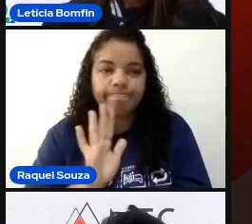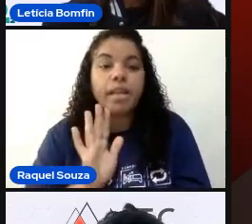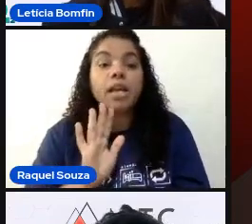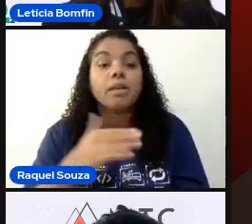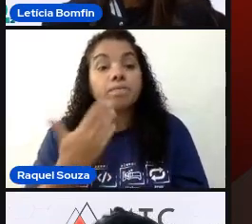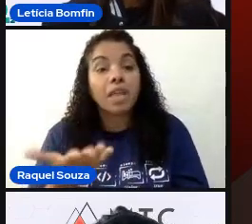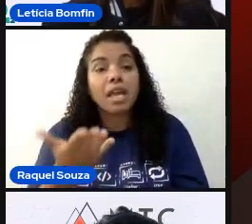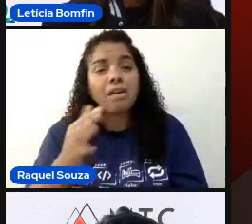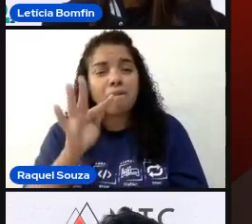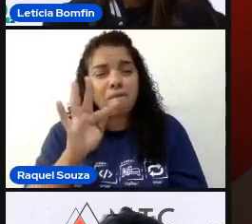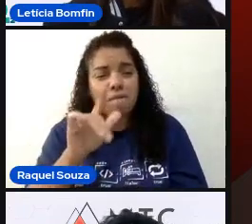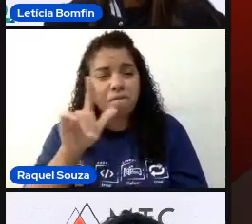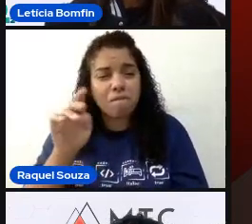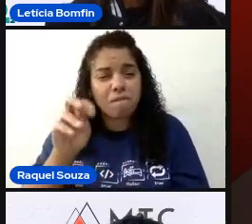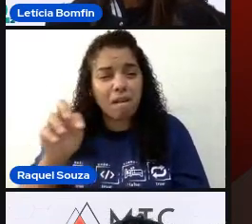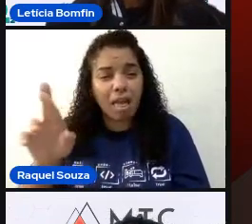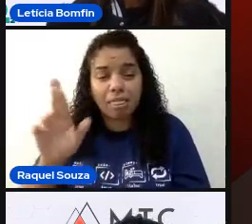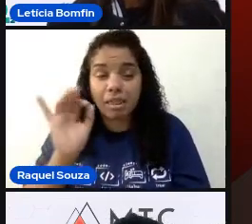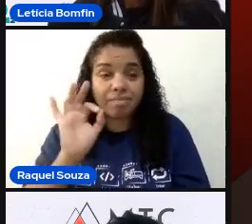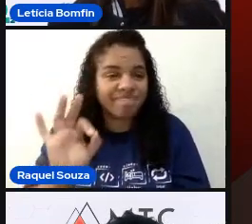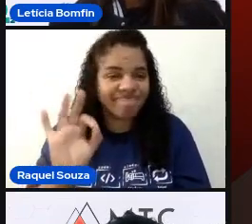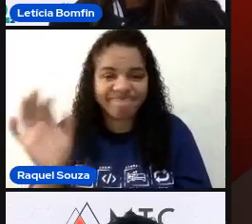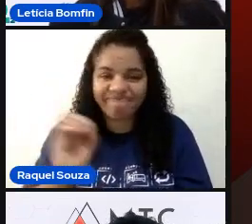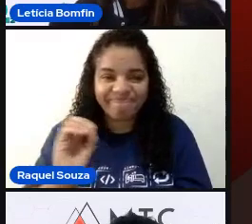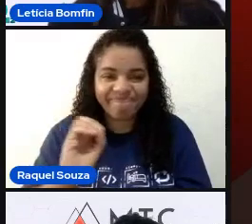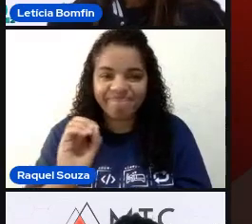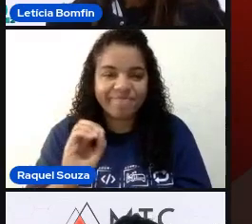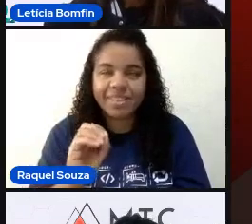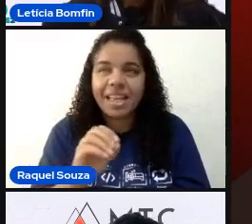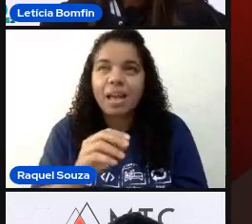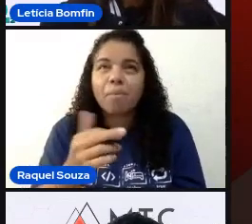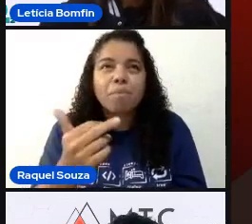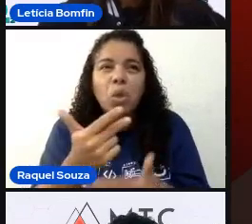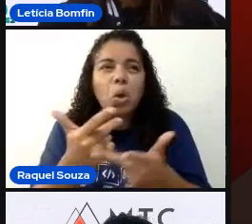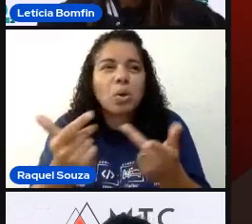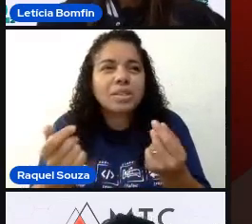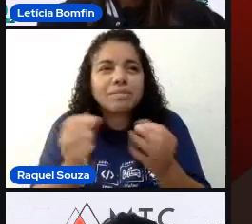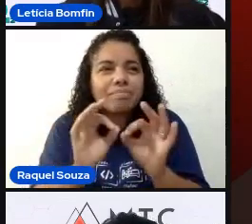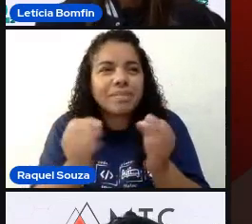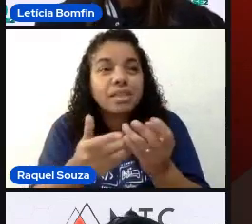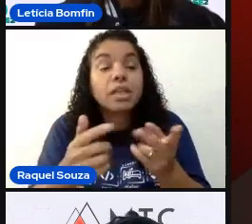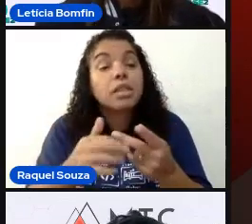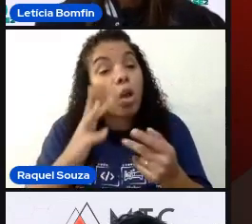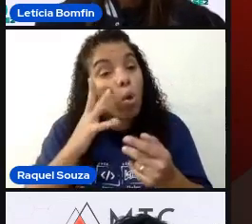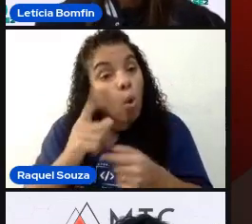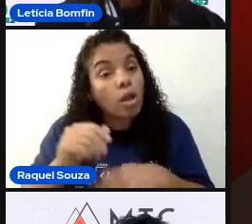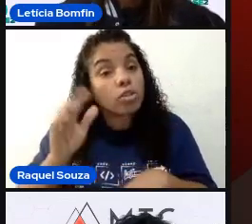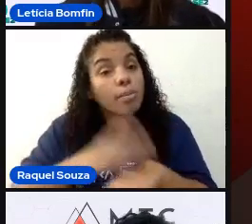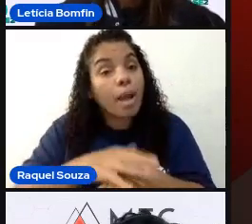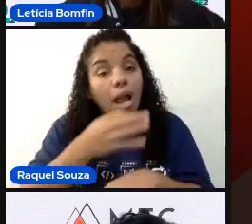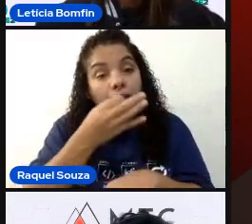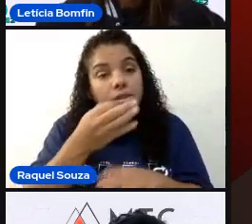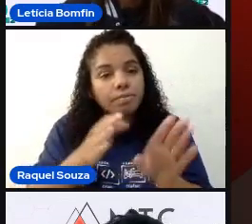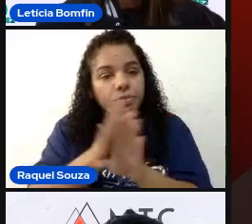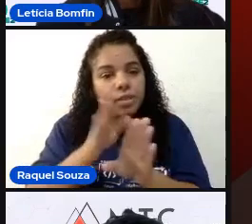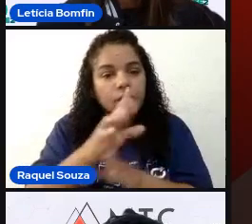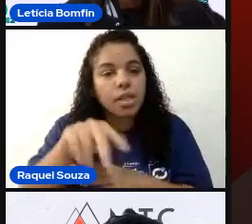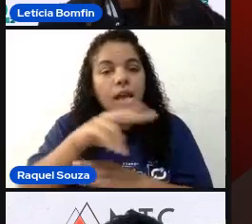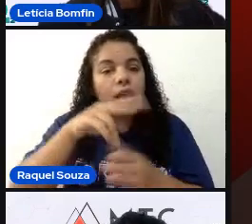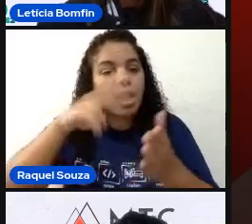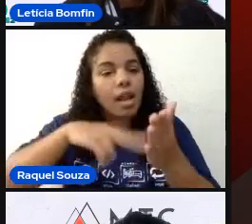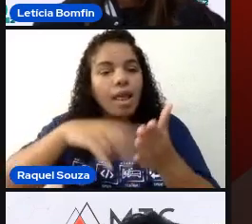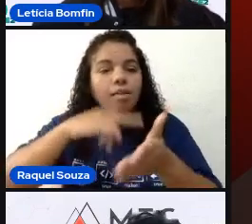Sobre Flutter, especificamente. É bem raso. E eu acho que o que eu mais recomendo é você leia as